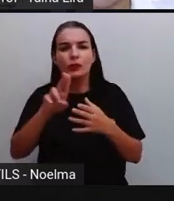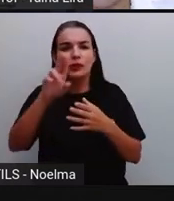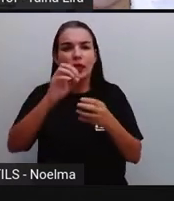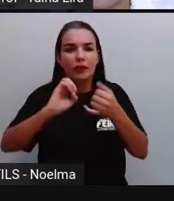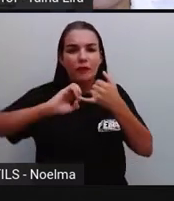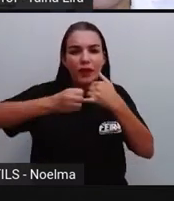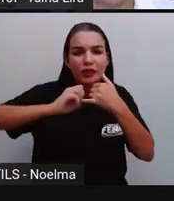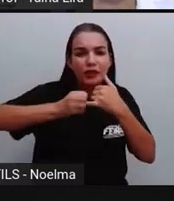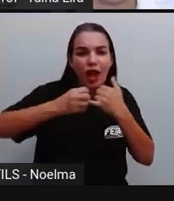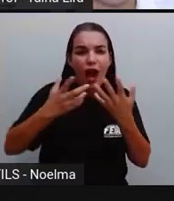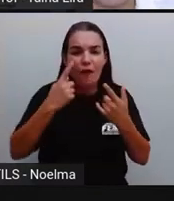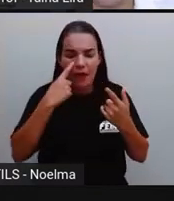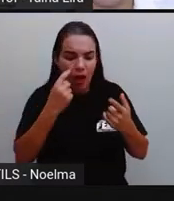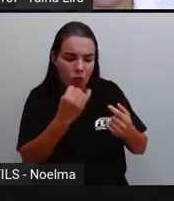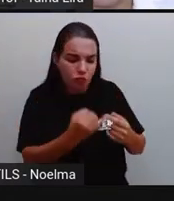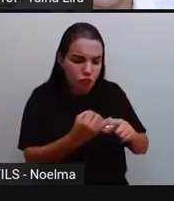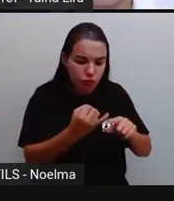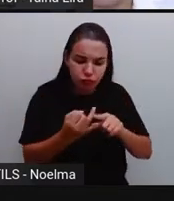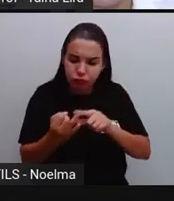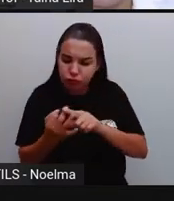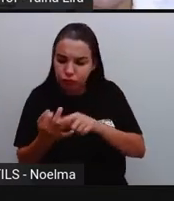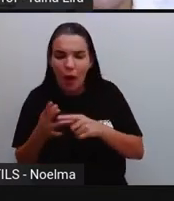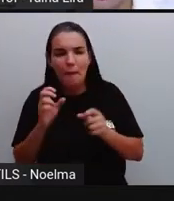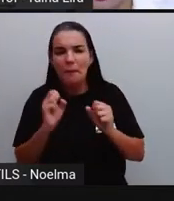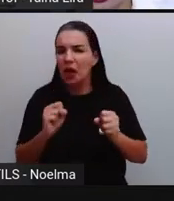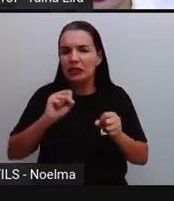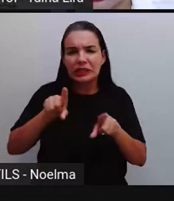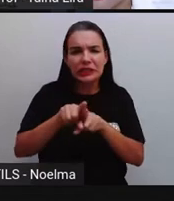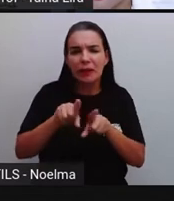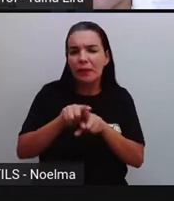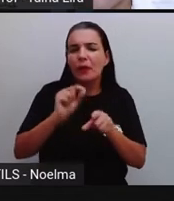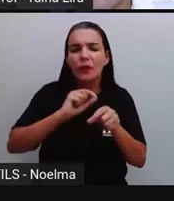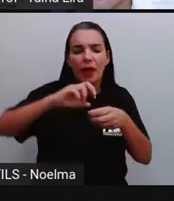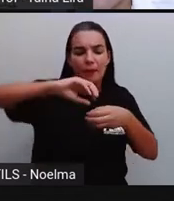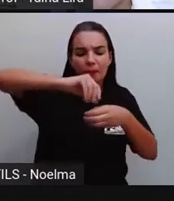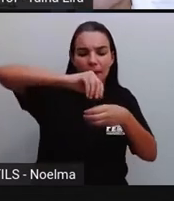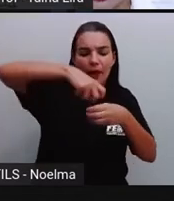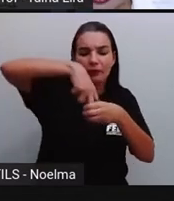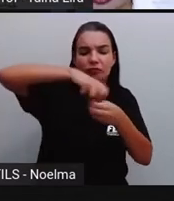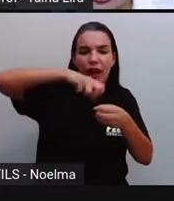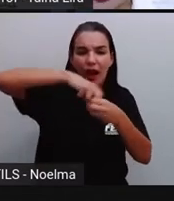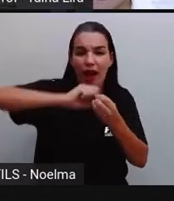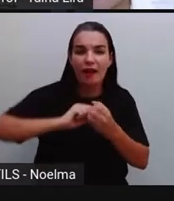feijão para contar. Poderia ser tampinha de garrafa, né? Fazendo a continha, tá?